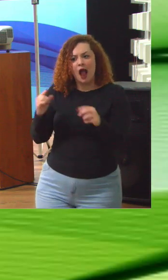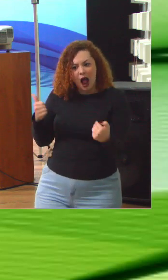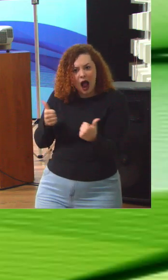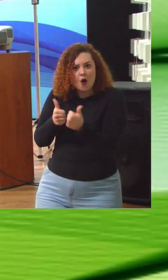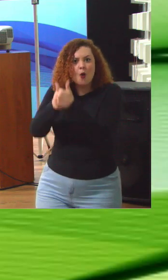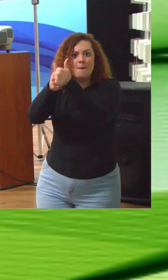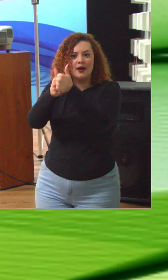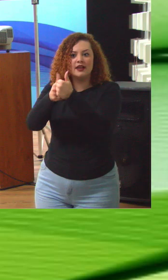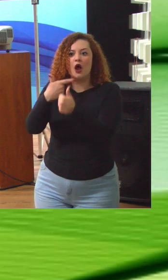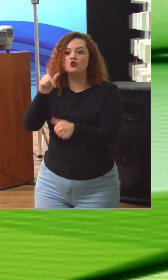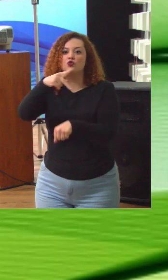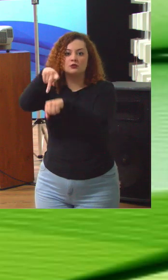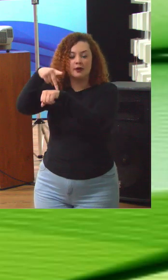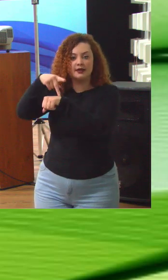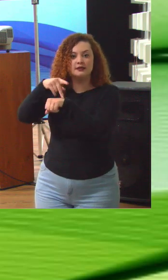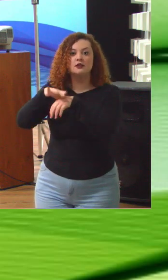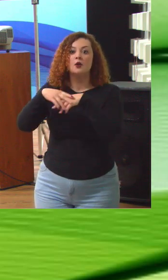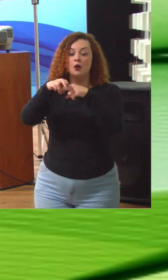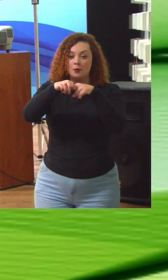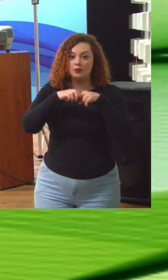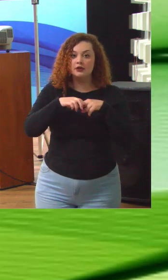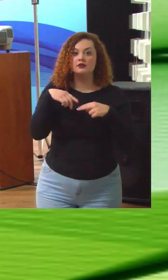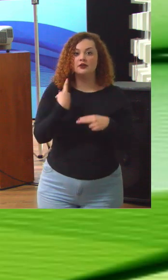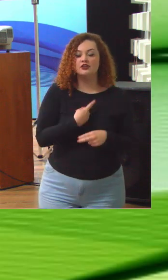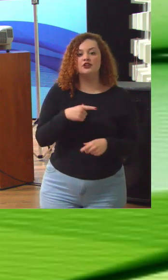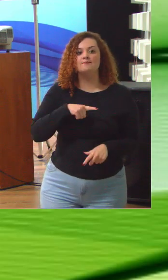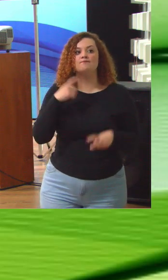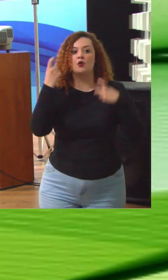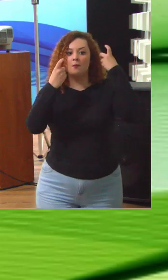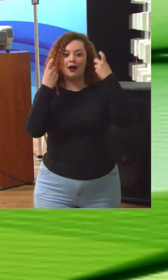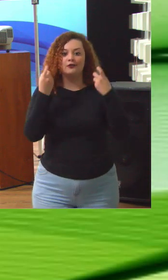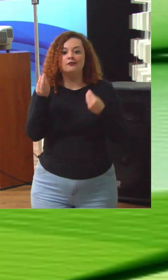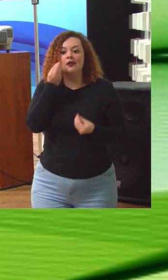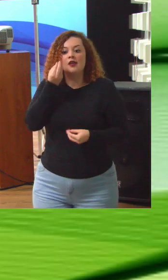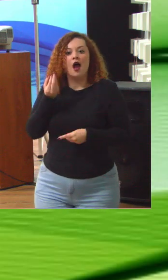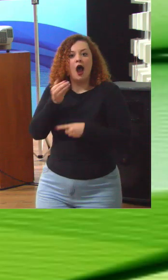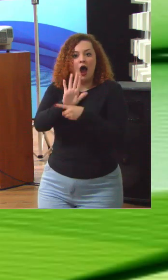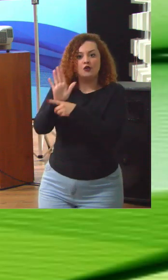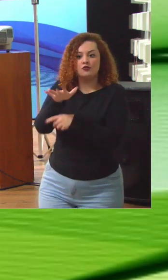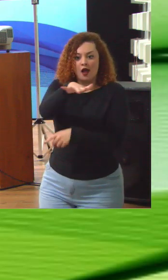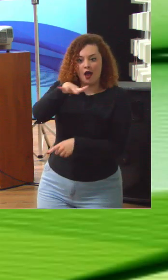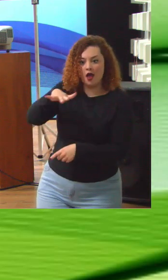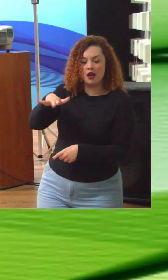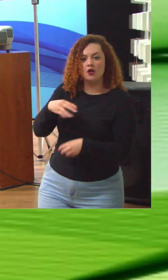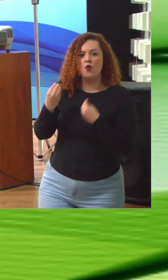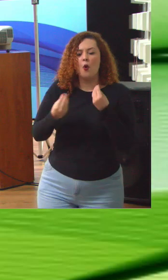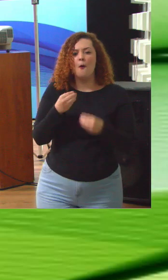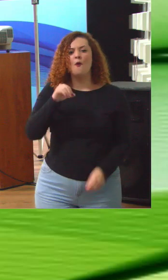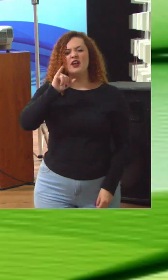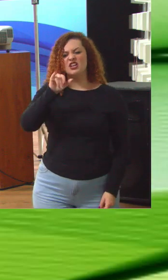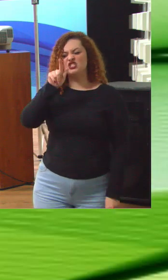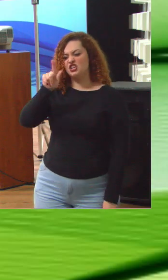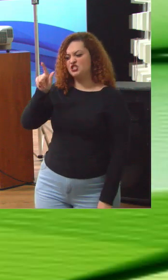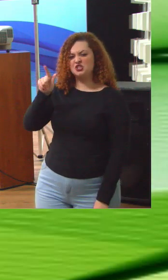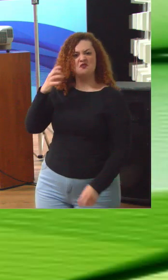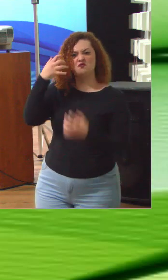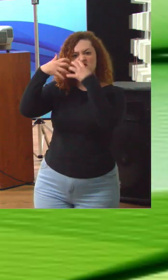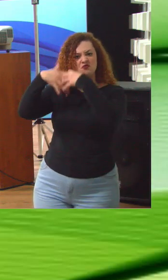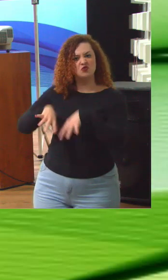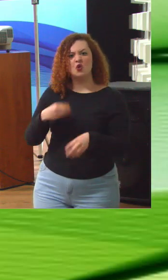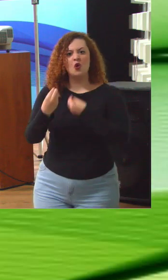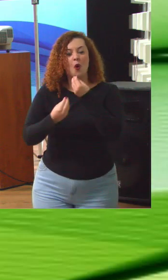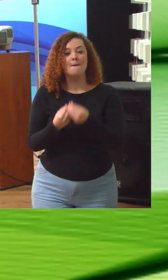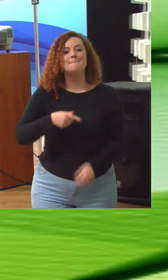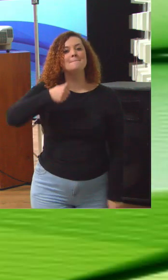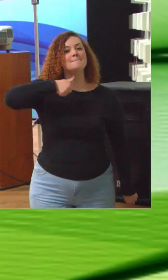Tribunal de Contas tem preocupação em ajudar nessas áreas todas. Quando nós falamos sobre como é que o IgG funciona, a primeira coisa que